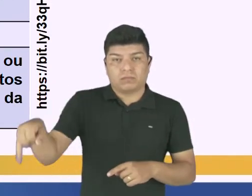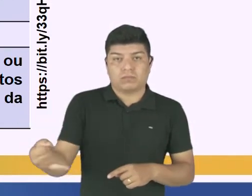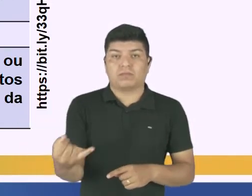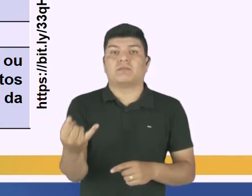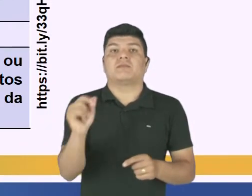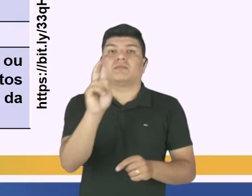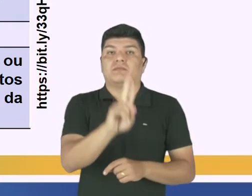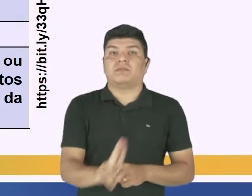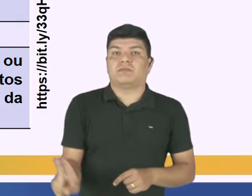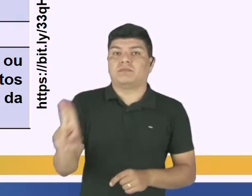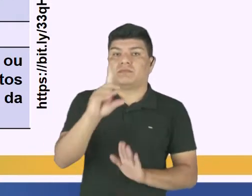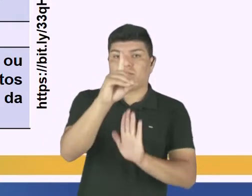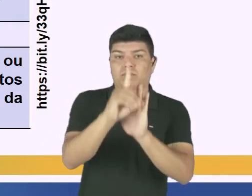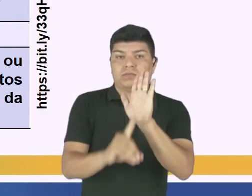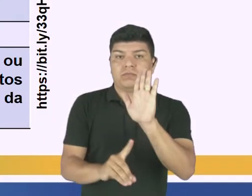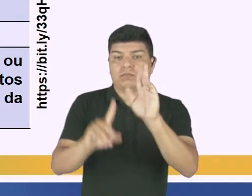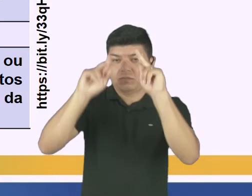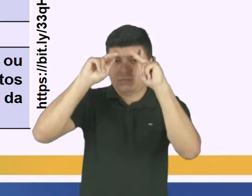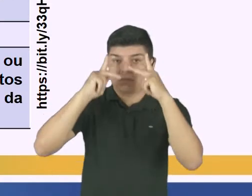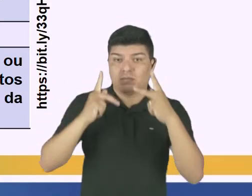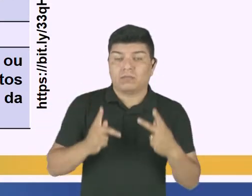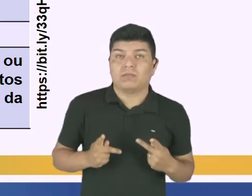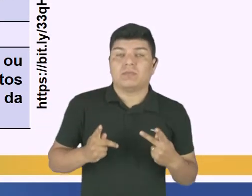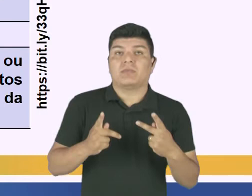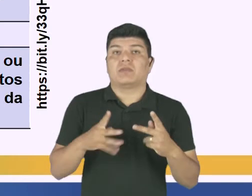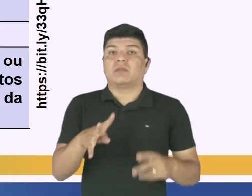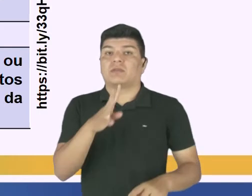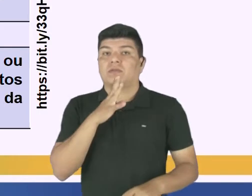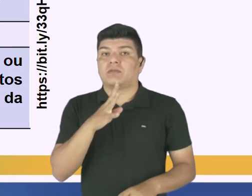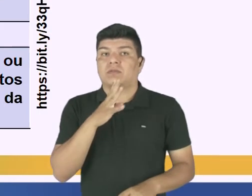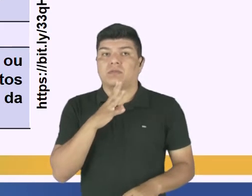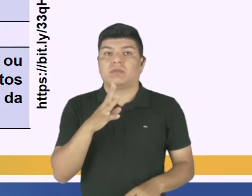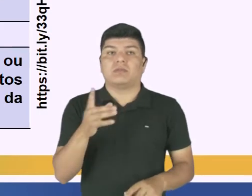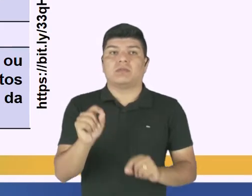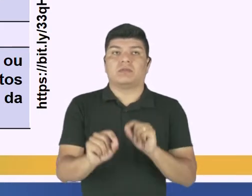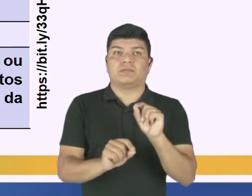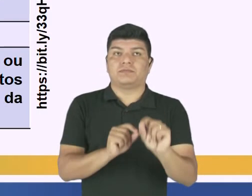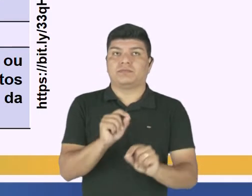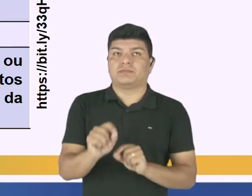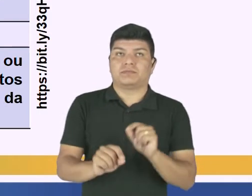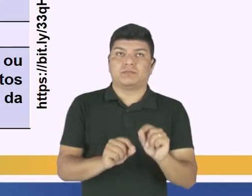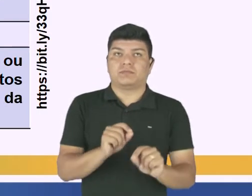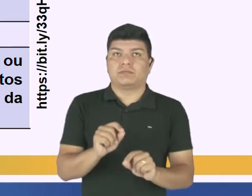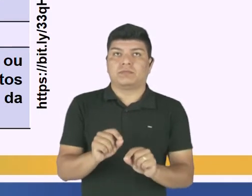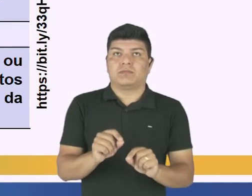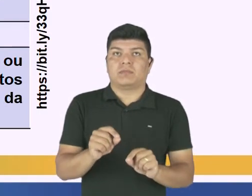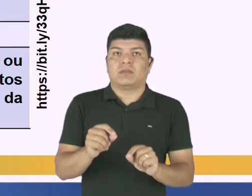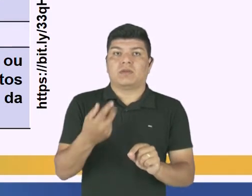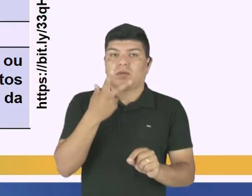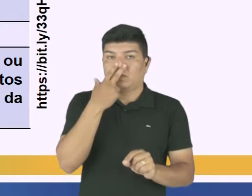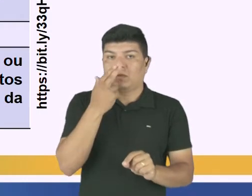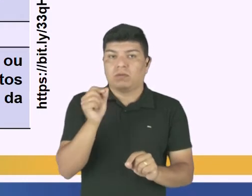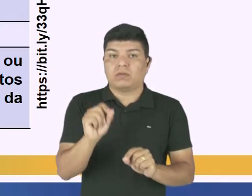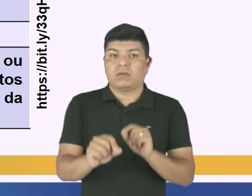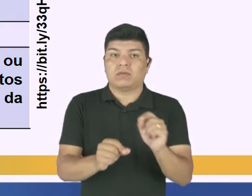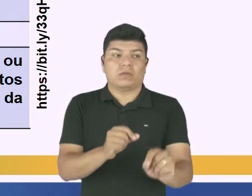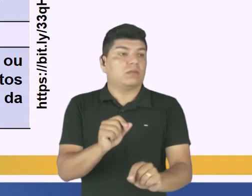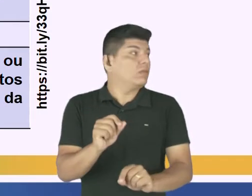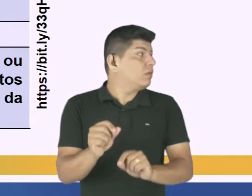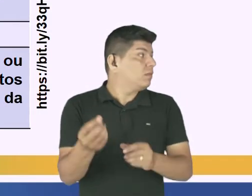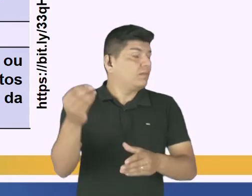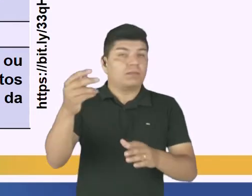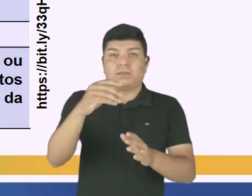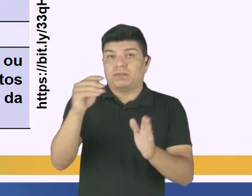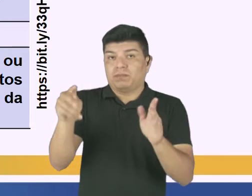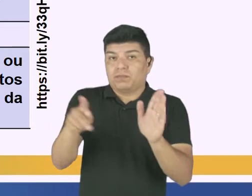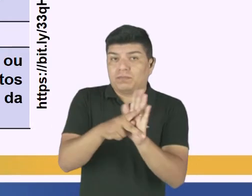para aplicação dos direitos humanos. conhecimento capaz de ensejar a inclusão que é uma demanda própria